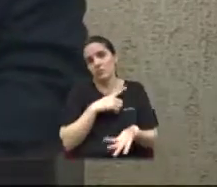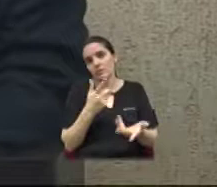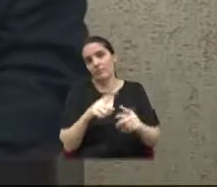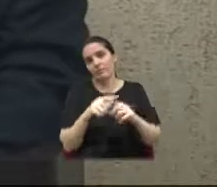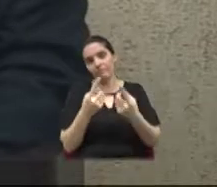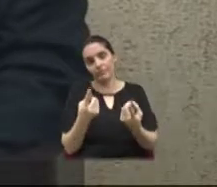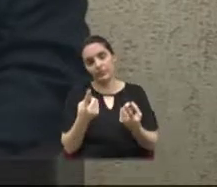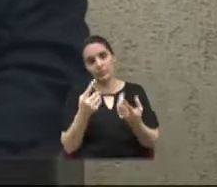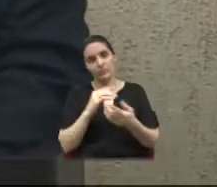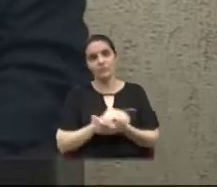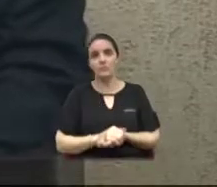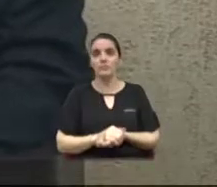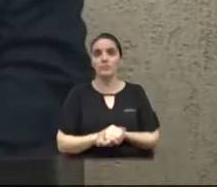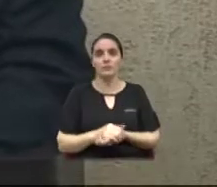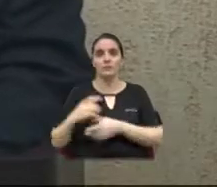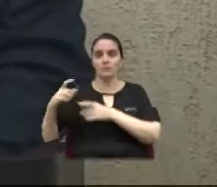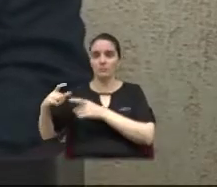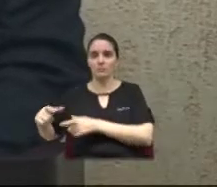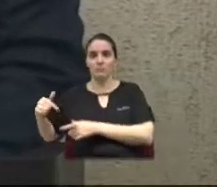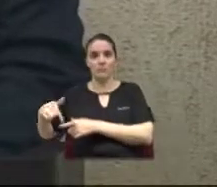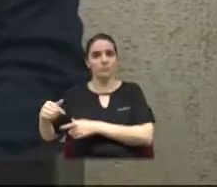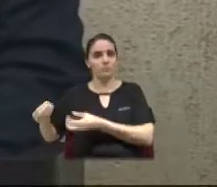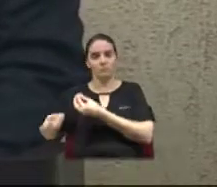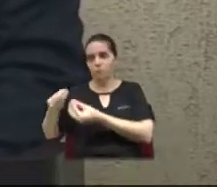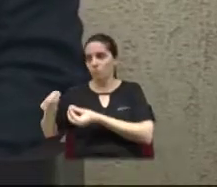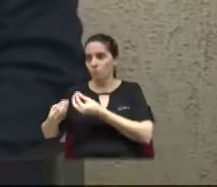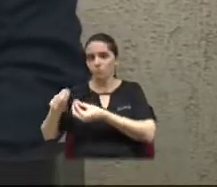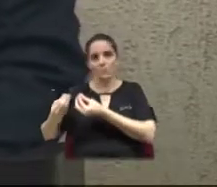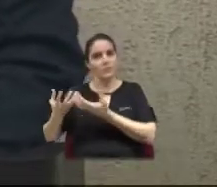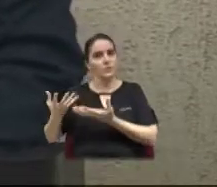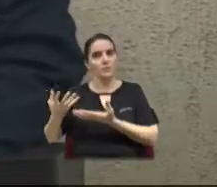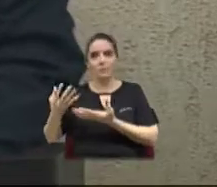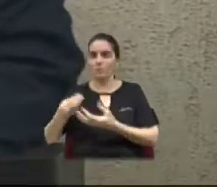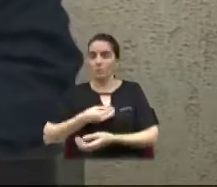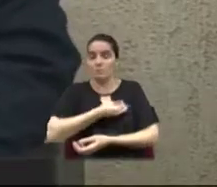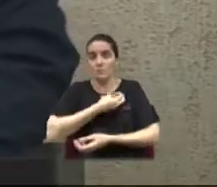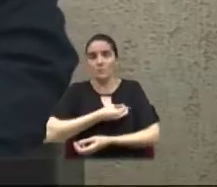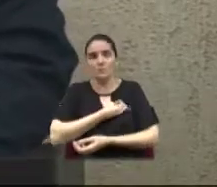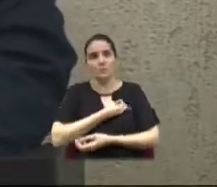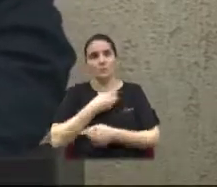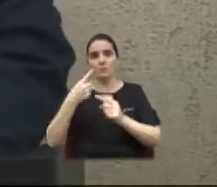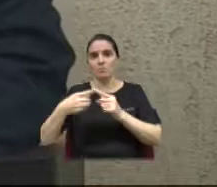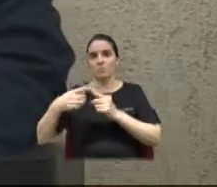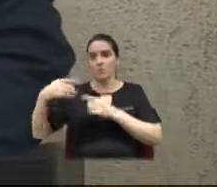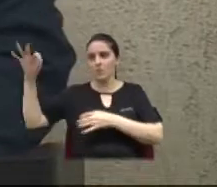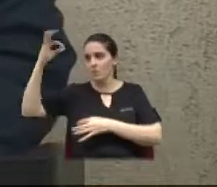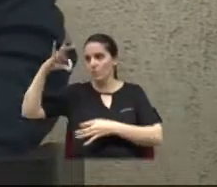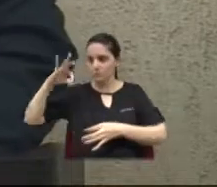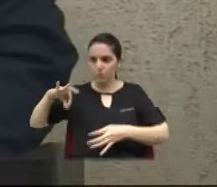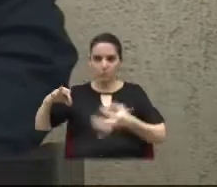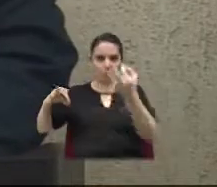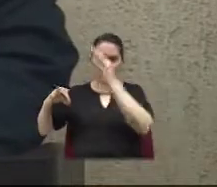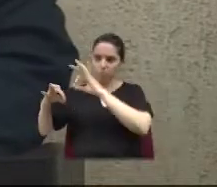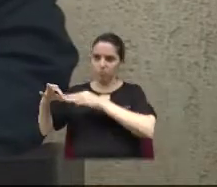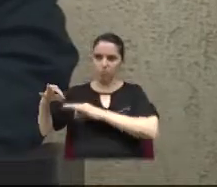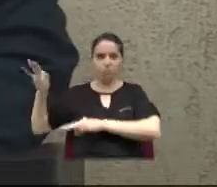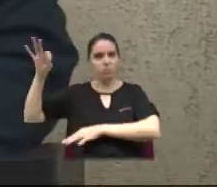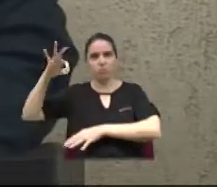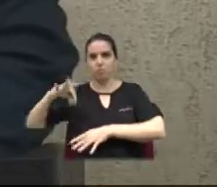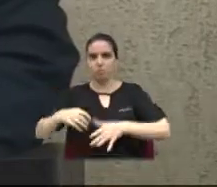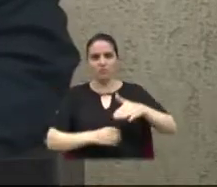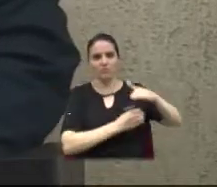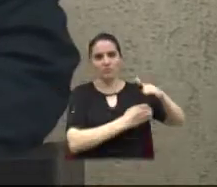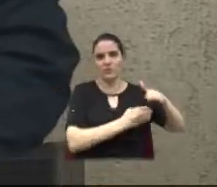Infelizmente, o bairro Jaguari não tem condições mais de viver devido às moscas, devido a esta granja